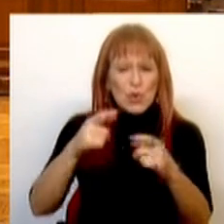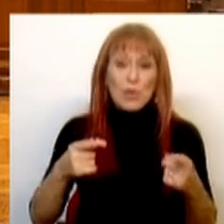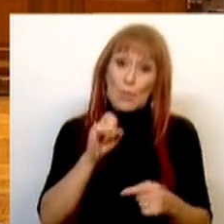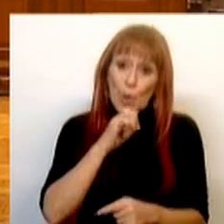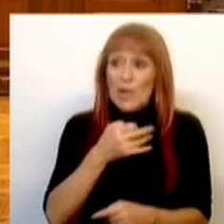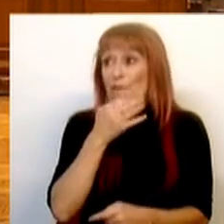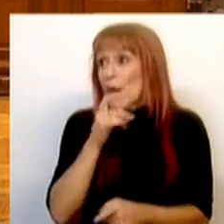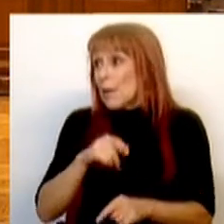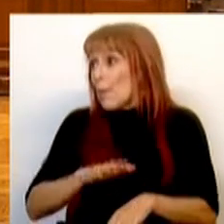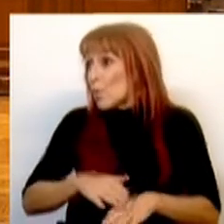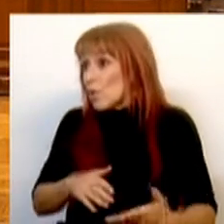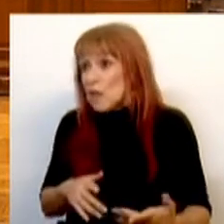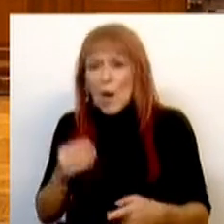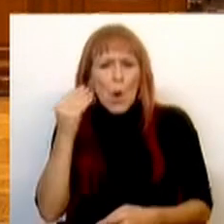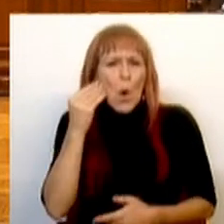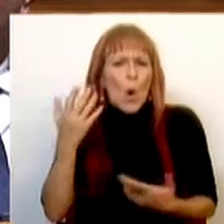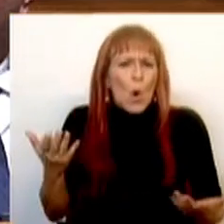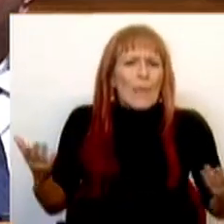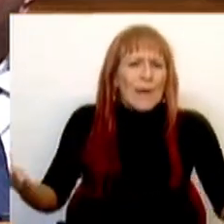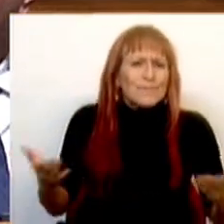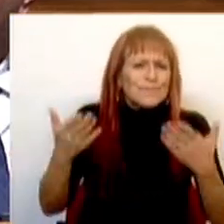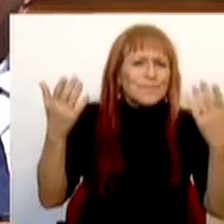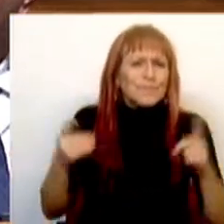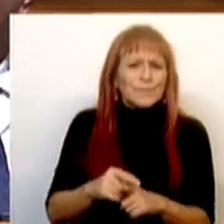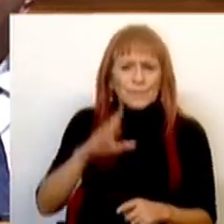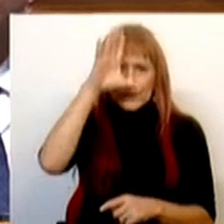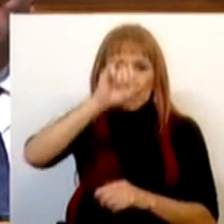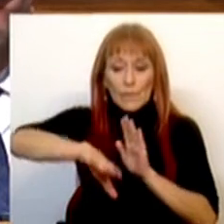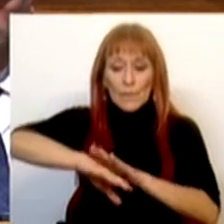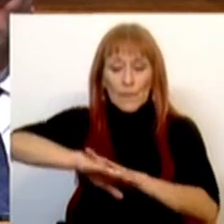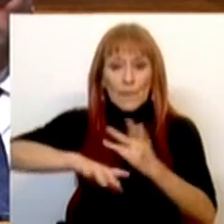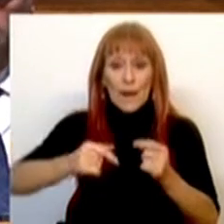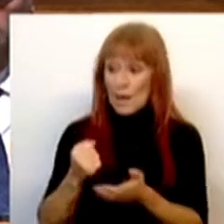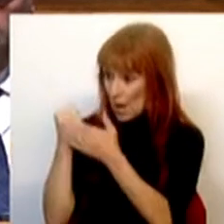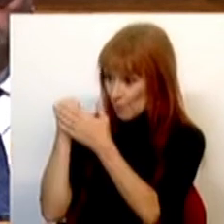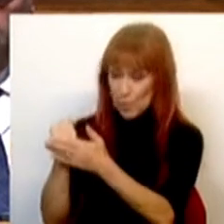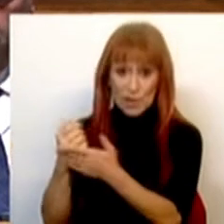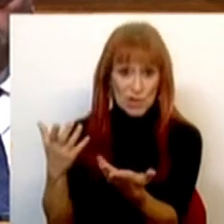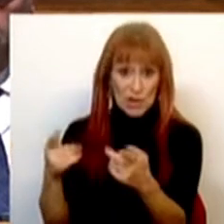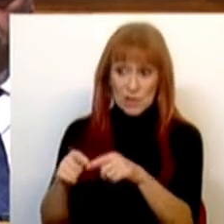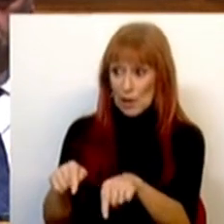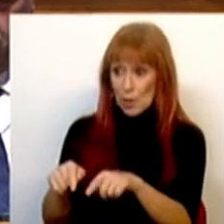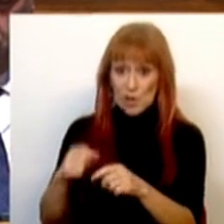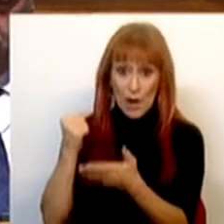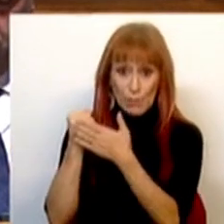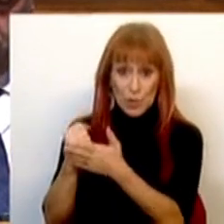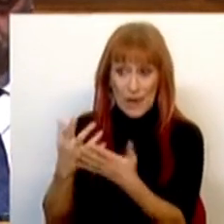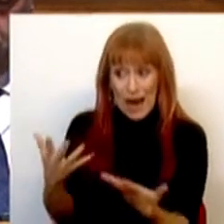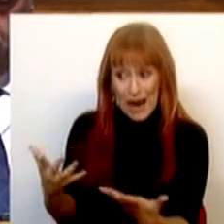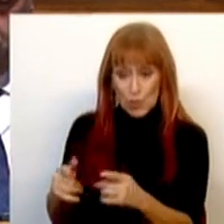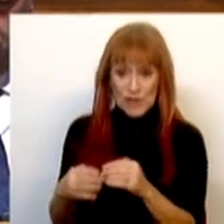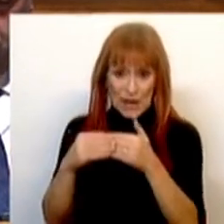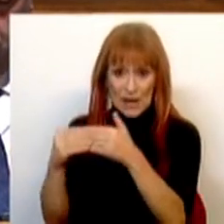podemos falar também sobre isso, é a forma como o Governo da Direita, apoiado já agora do PSD e do CDS, apoiado pelo atual